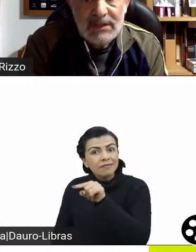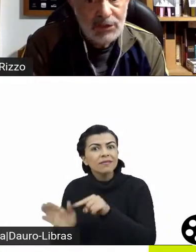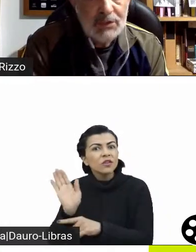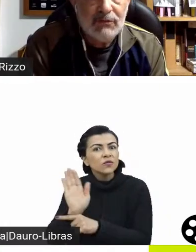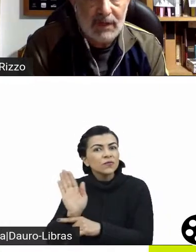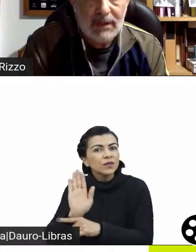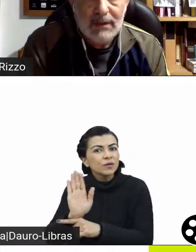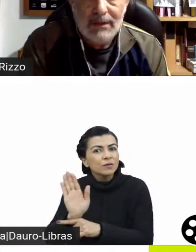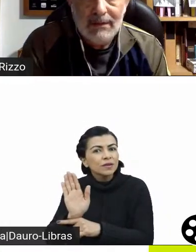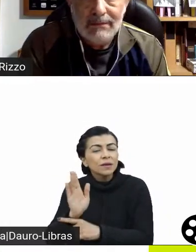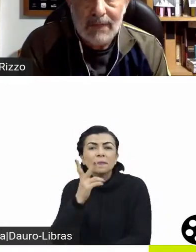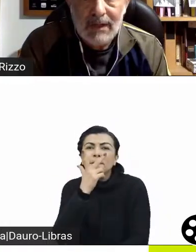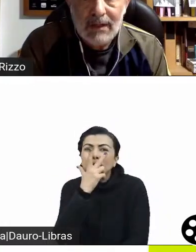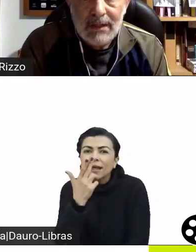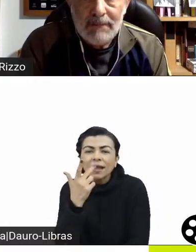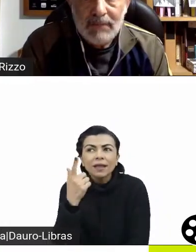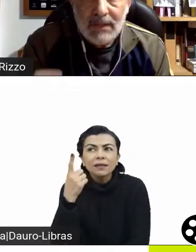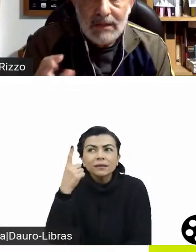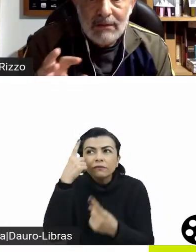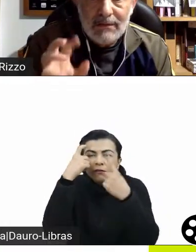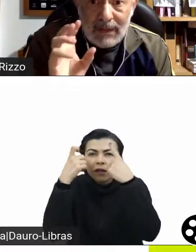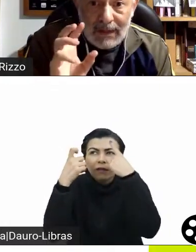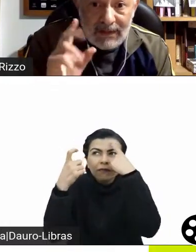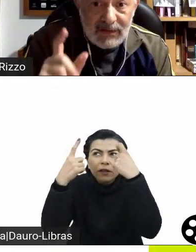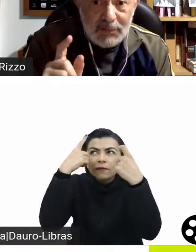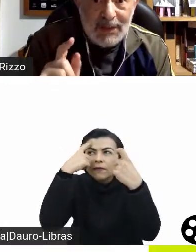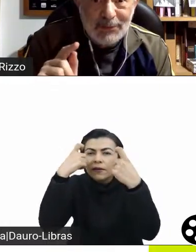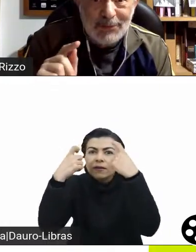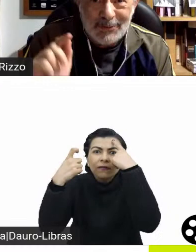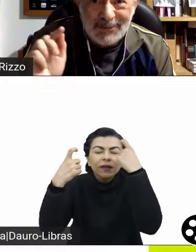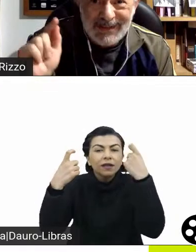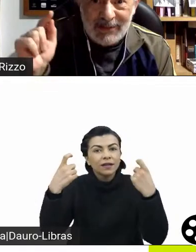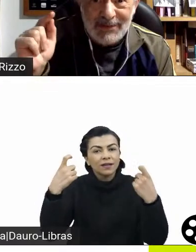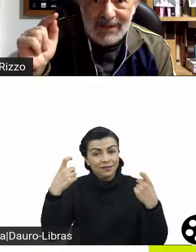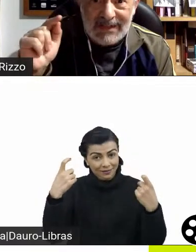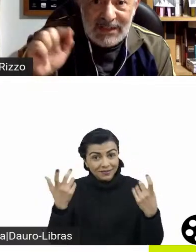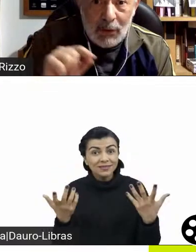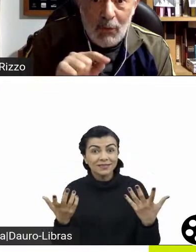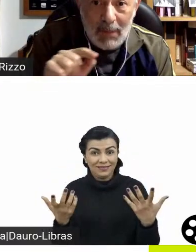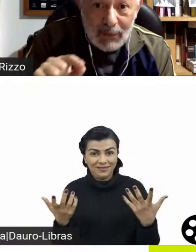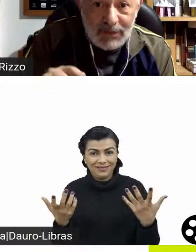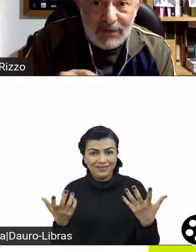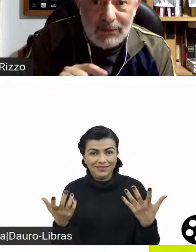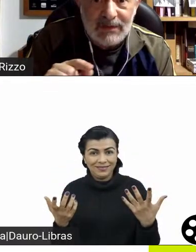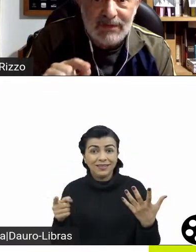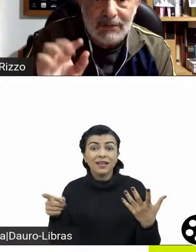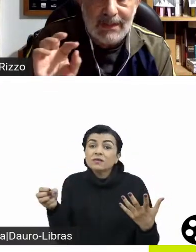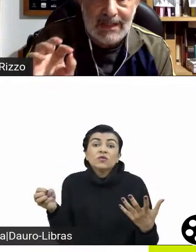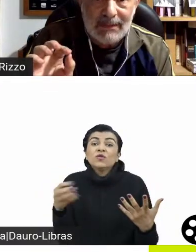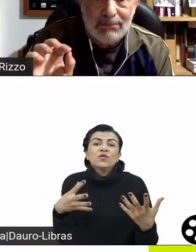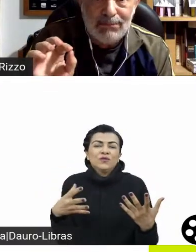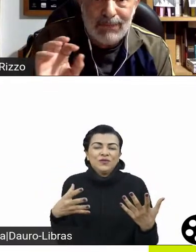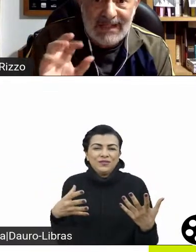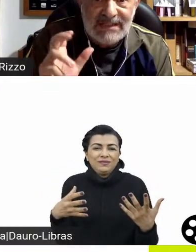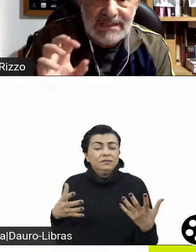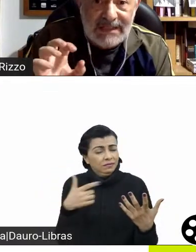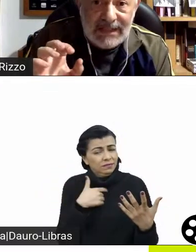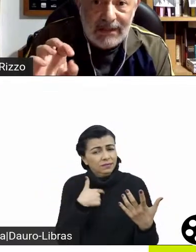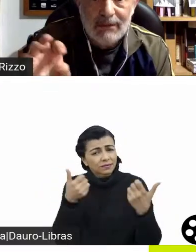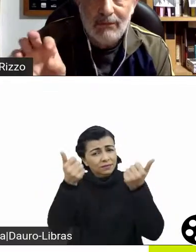inventiva, né, é nesse aspecto que eu quero dizer que tinha alguma coisa acontecendo ali que era